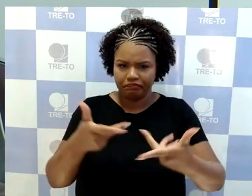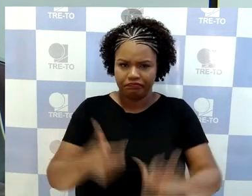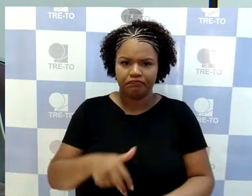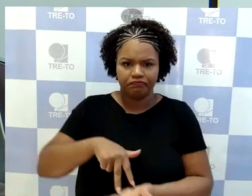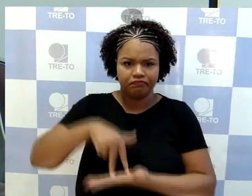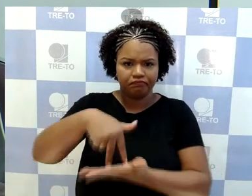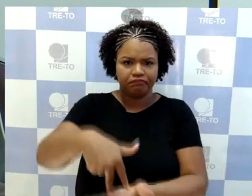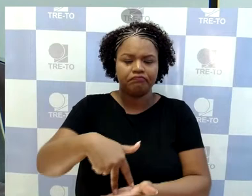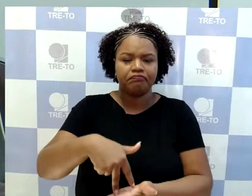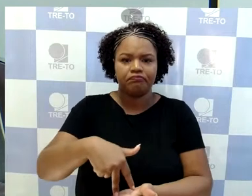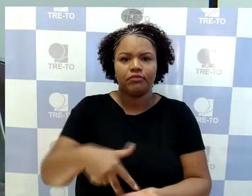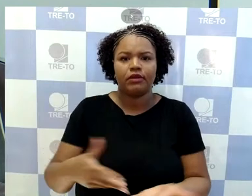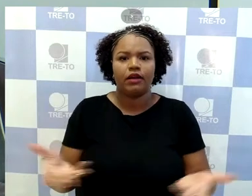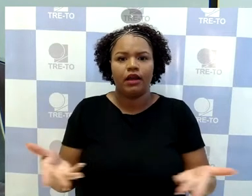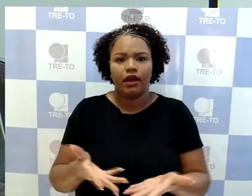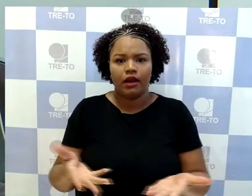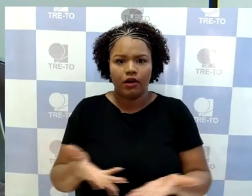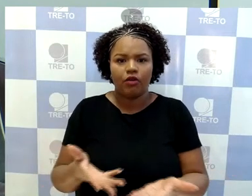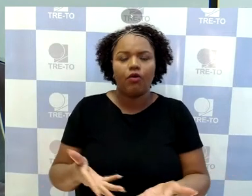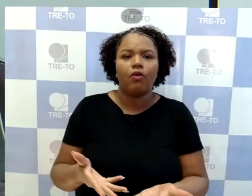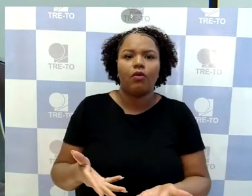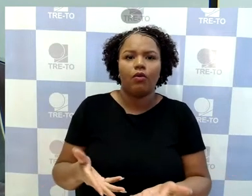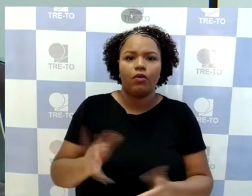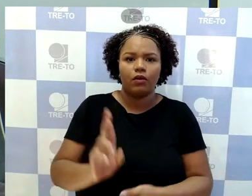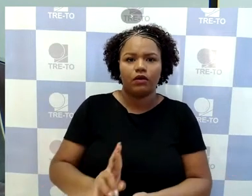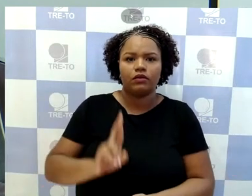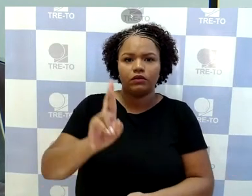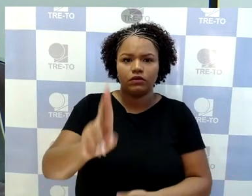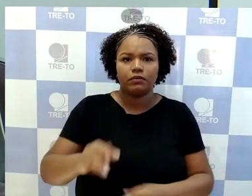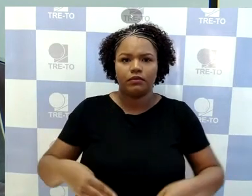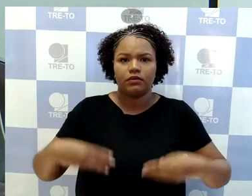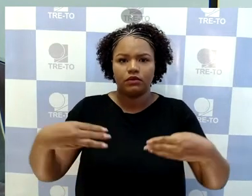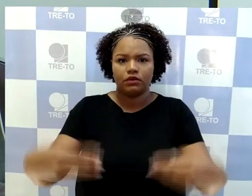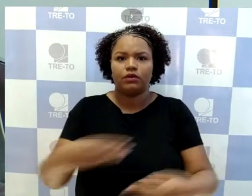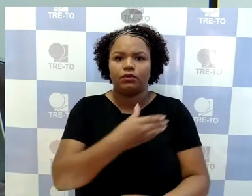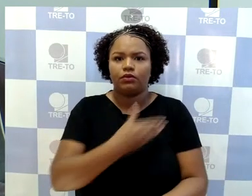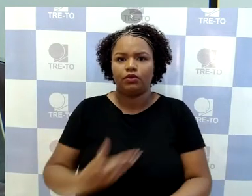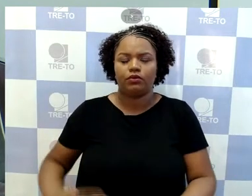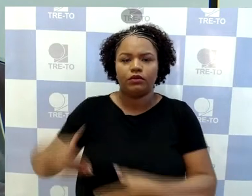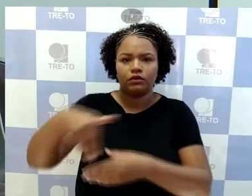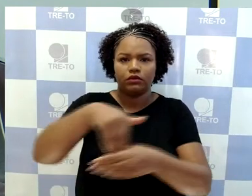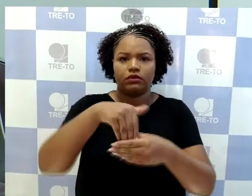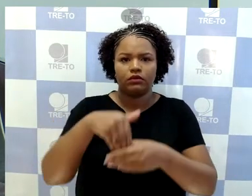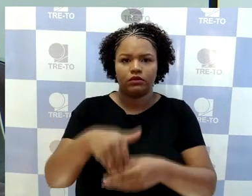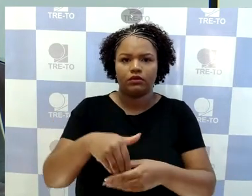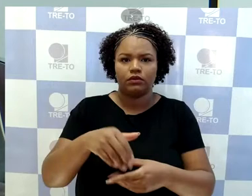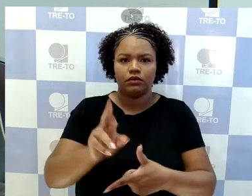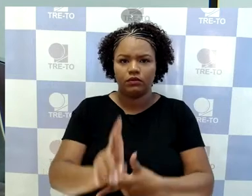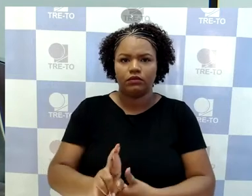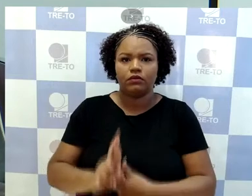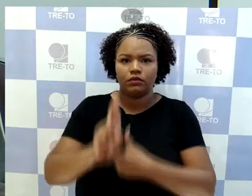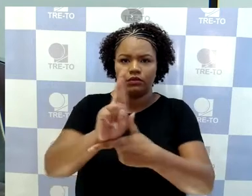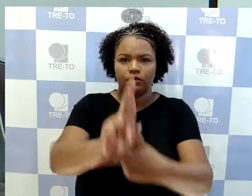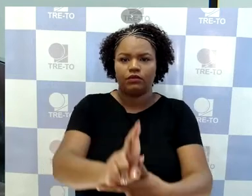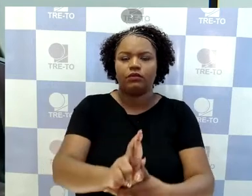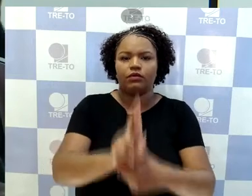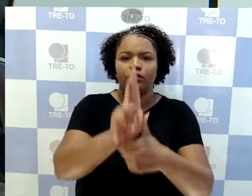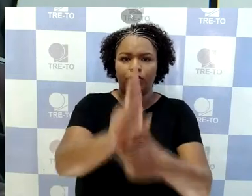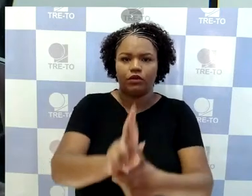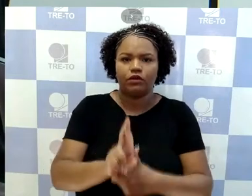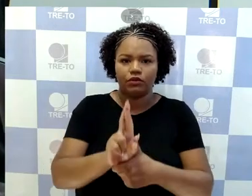palavra pelo prazo regimental, e do seu representante do Ministério Público Eleitoral, o procurador doutor João Gustavo de Almeida Seixas.